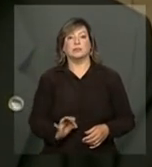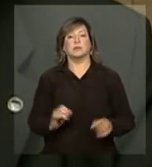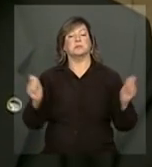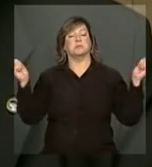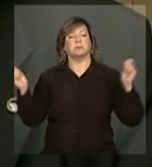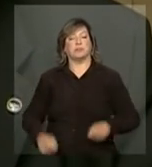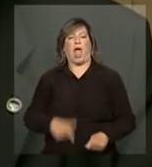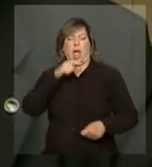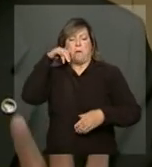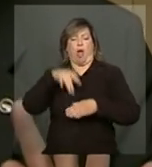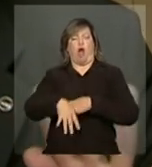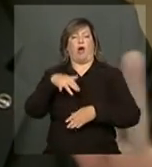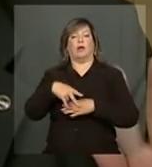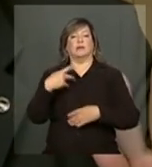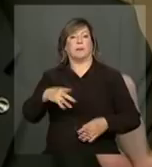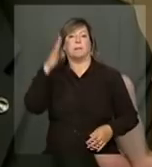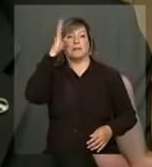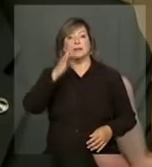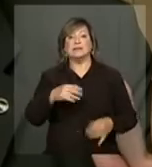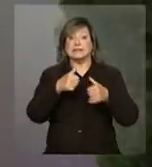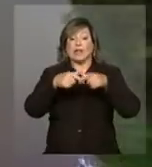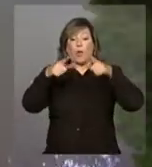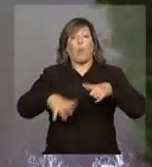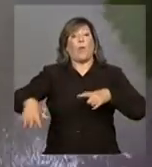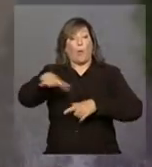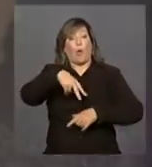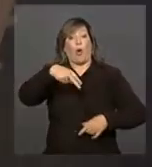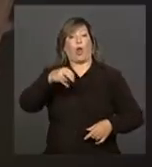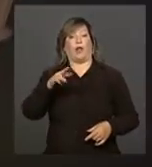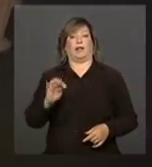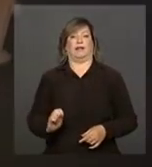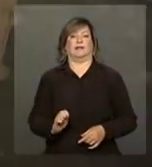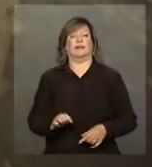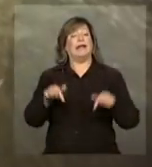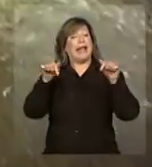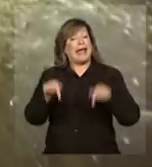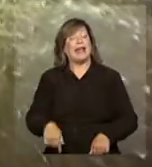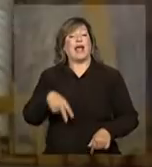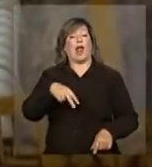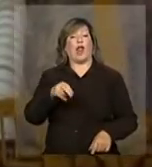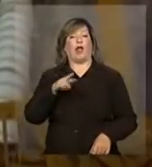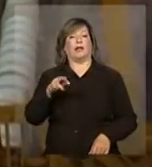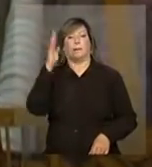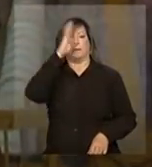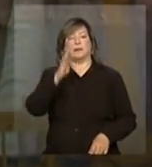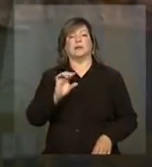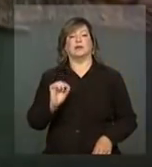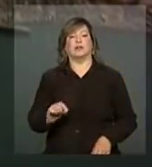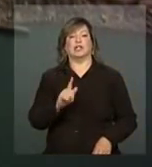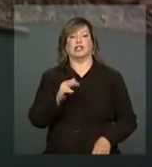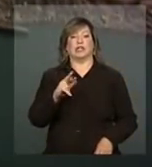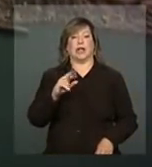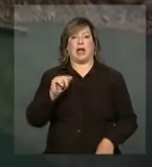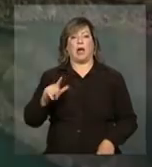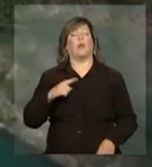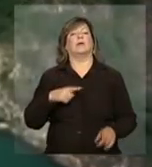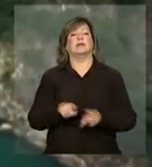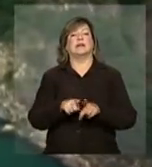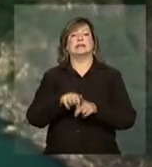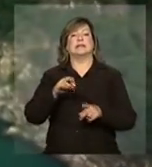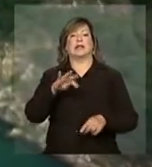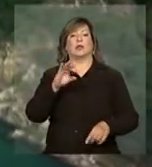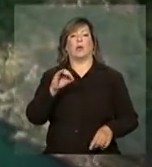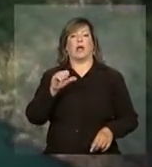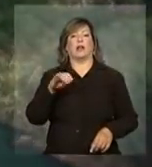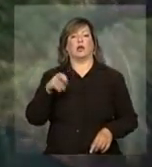potencial hidrelétrico brasileiro está no norte. O norte do país é onde estão as usinas de Giral e Santo Antônio, no Rio Madeira e Belo